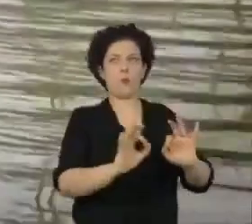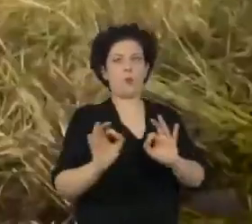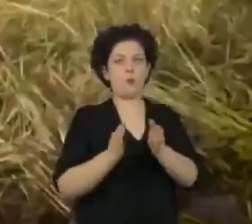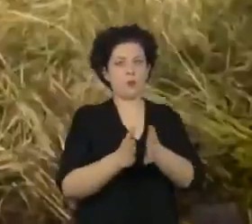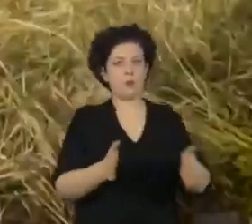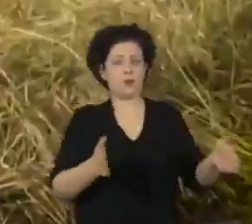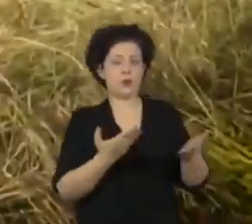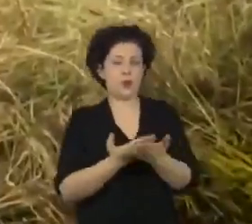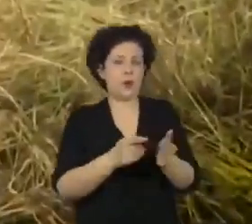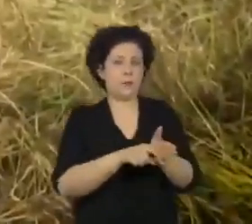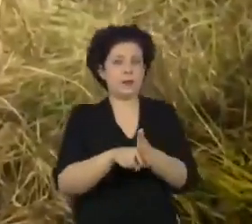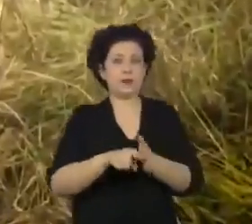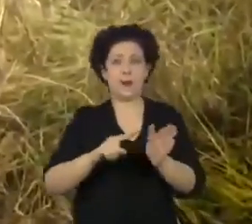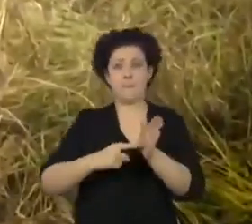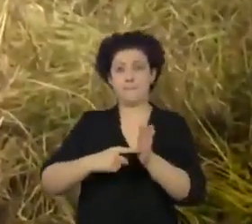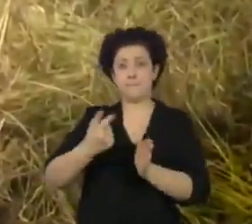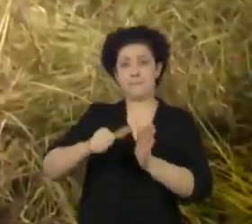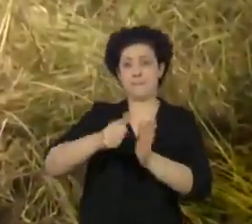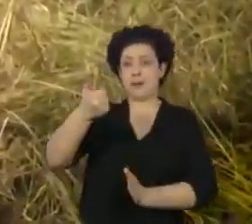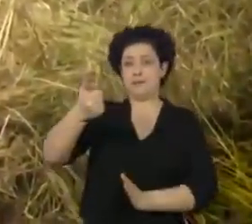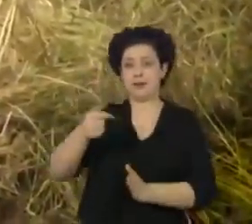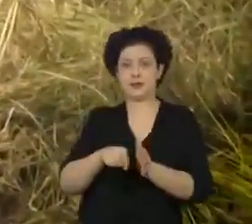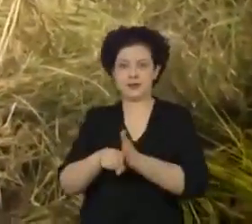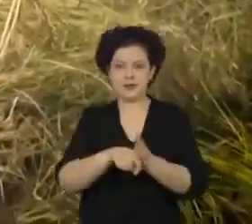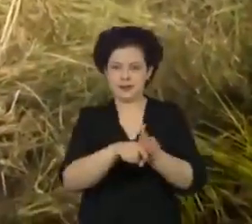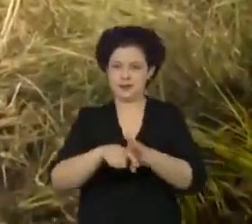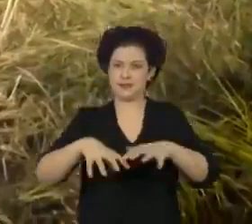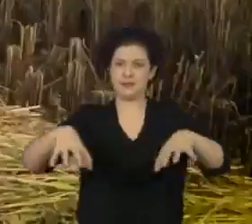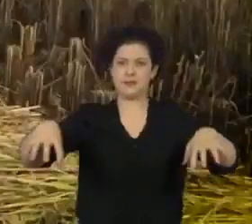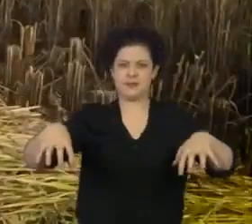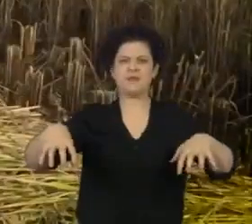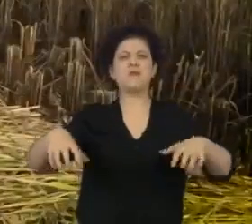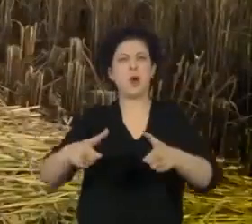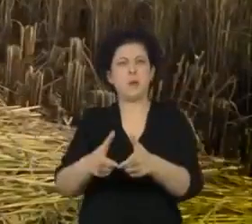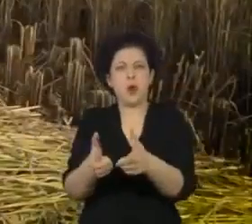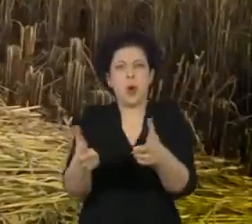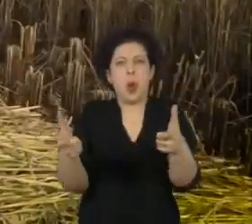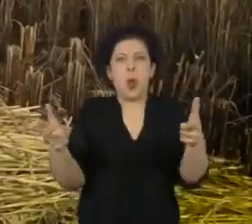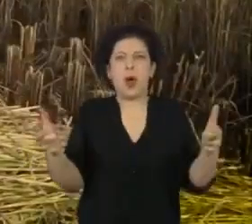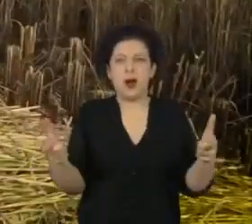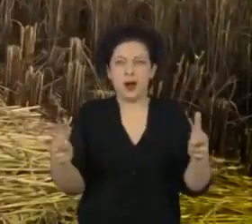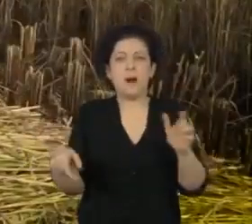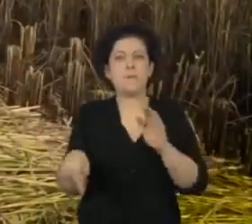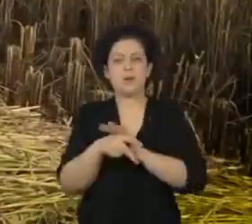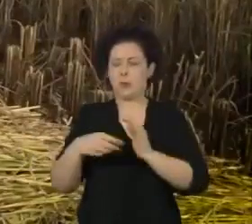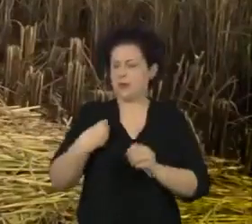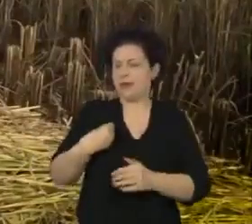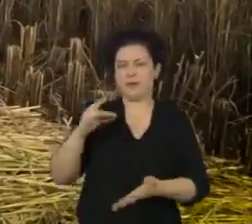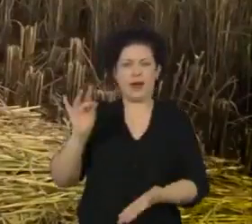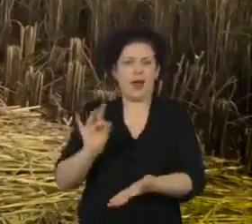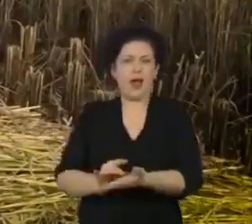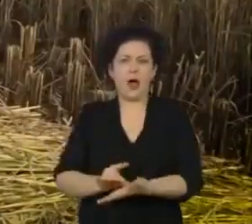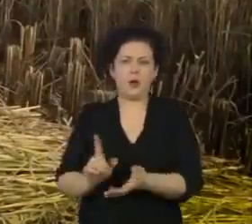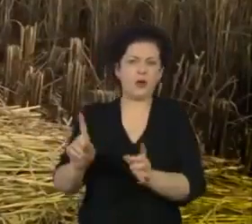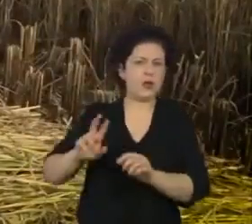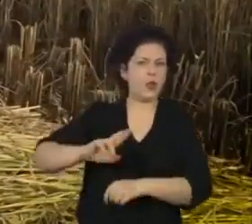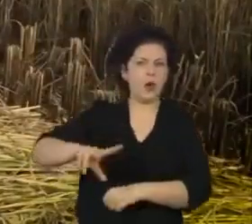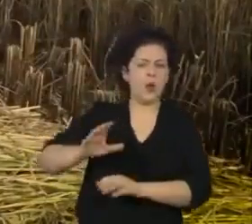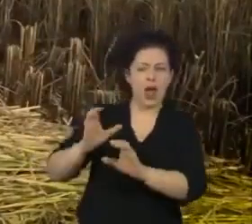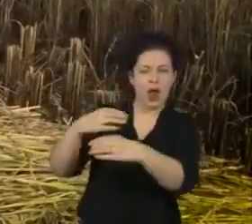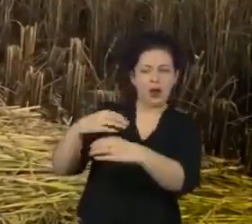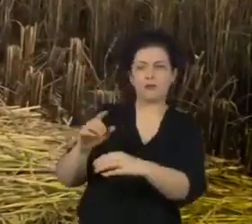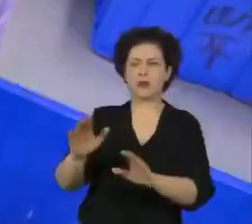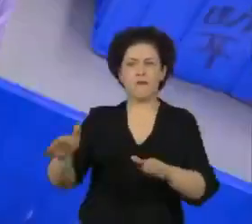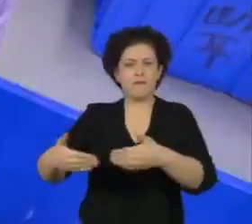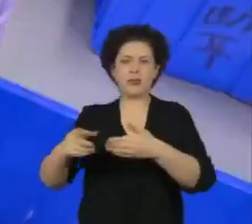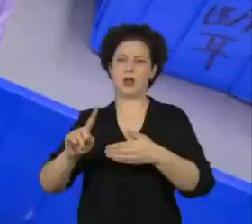período do estudo. É a primeira vez que uma pesquisa desse tipo é feita em larga escala e em condições próprias da vida real e não em laboratório. Além